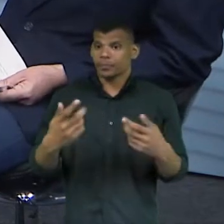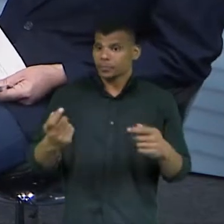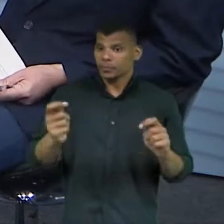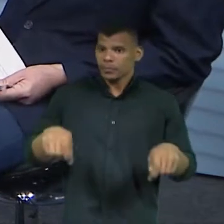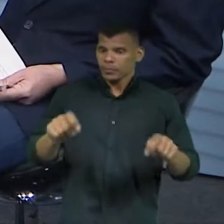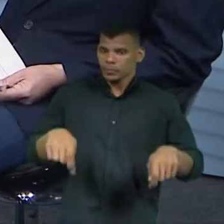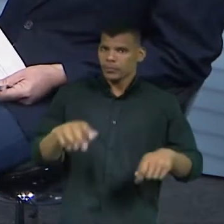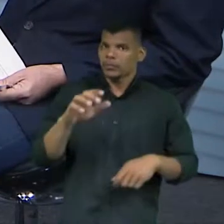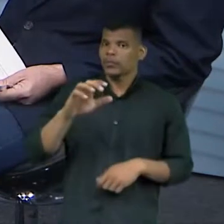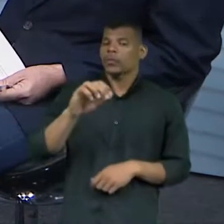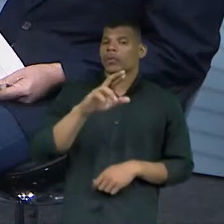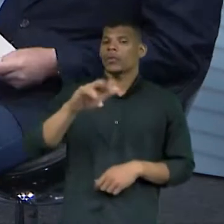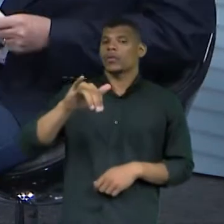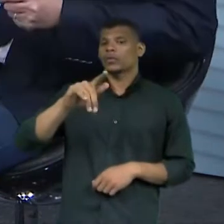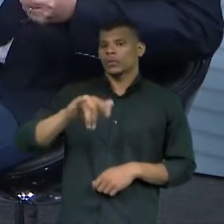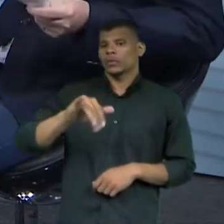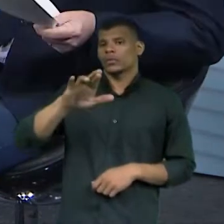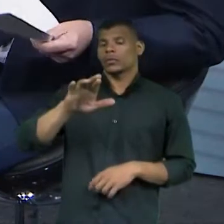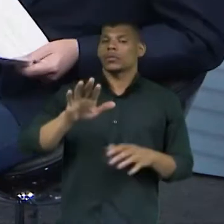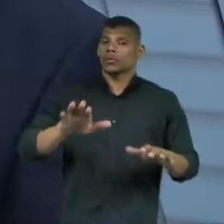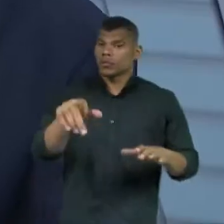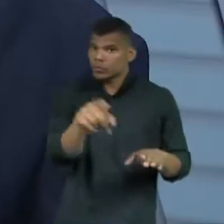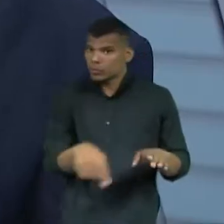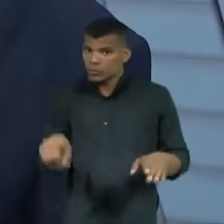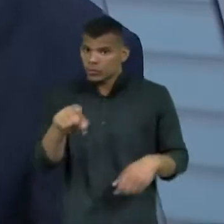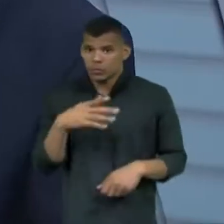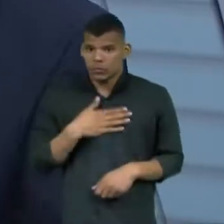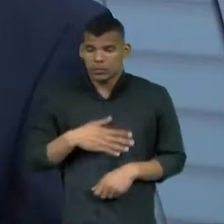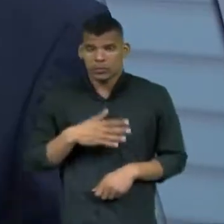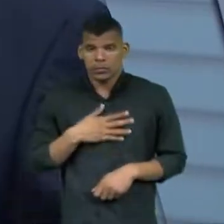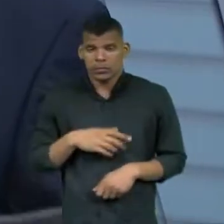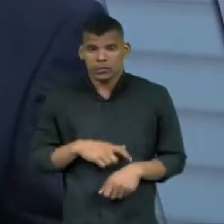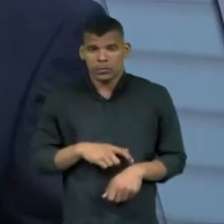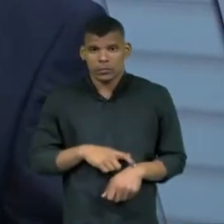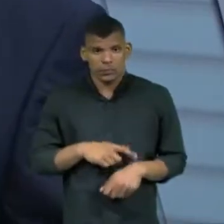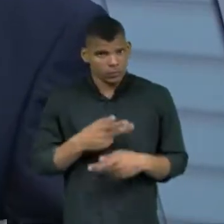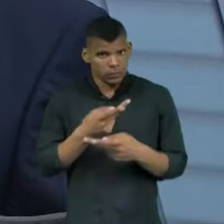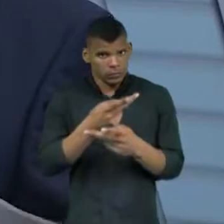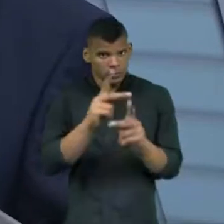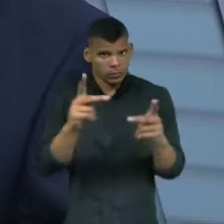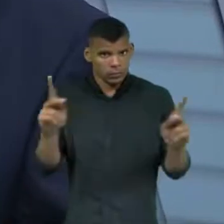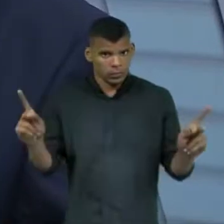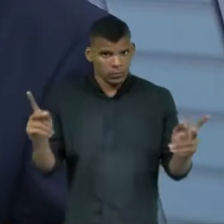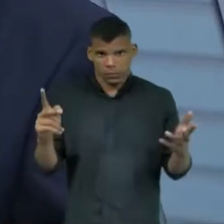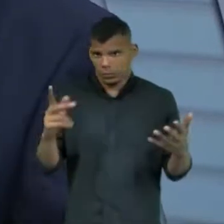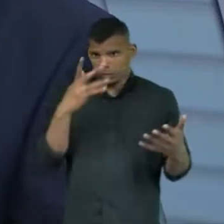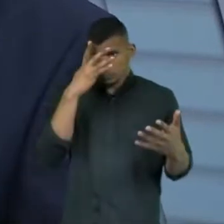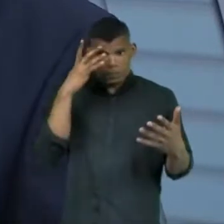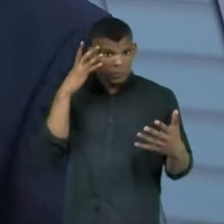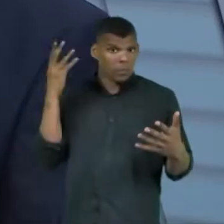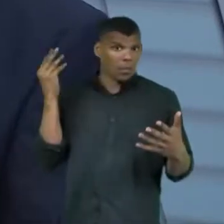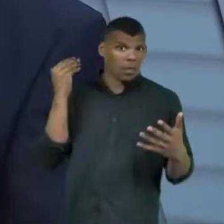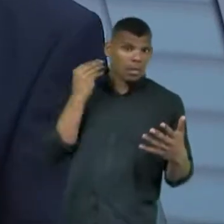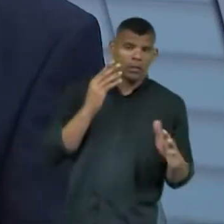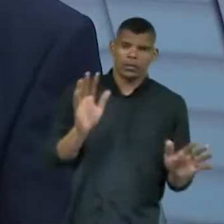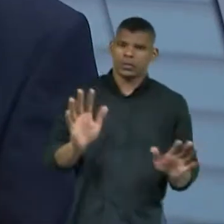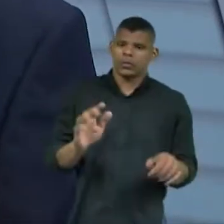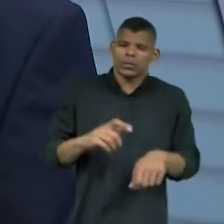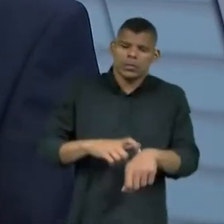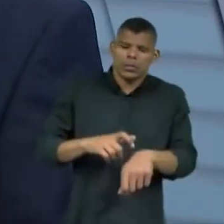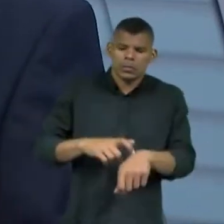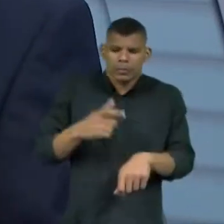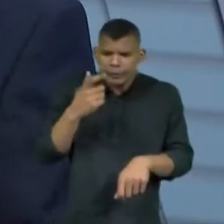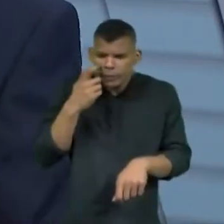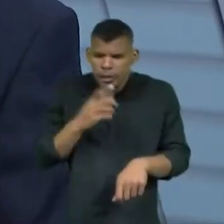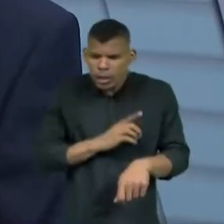Cuidado. Vote com tranquilidade. O tempo é seu, não doutor? O é tranquilo. Tranquilo. Ninguém vai lá a PRA. Você olha... É o seu deputado